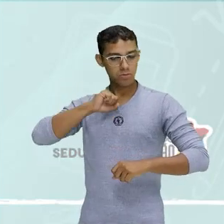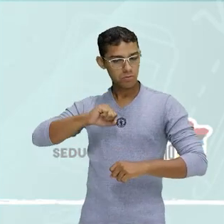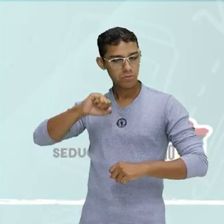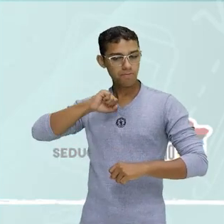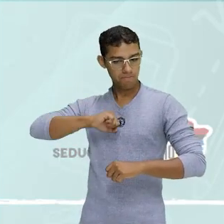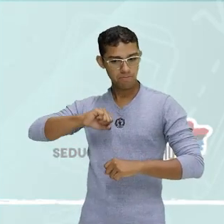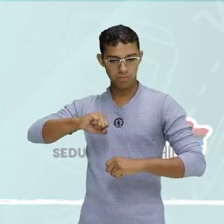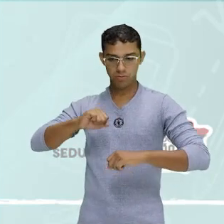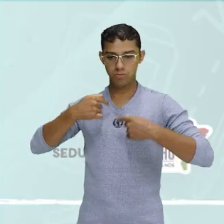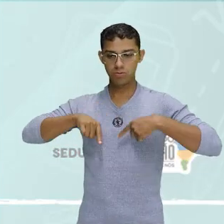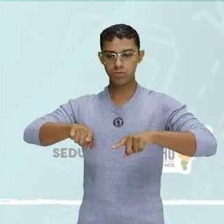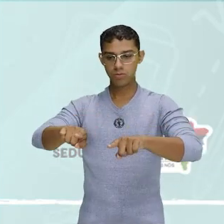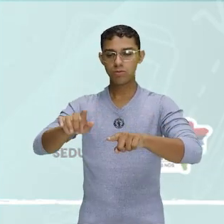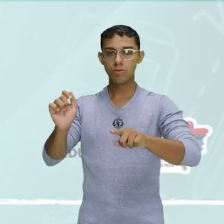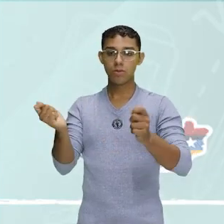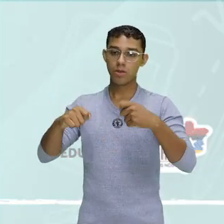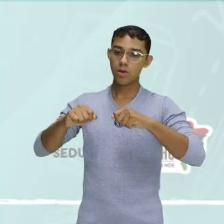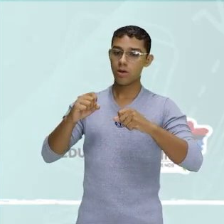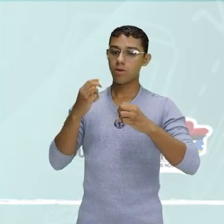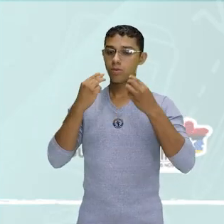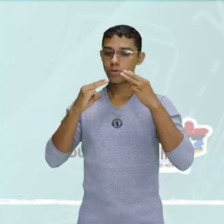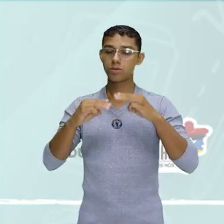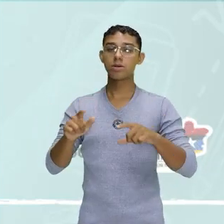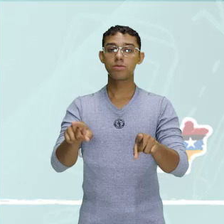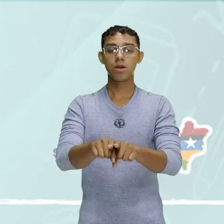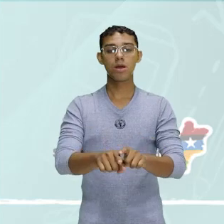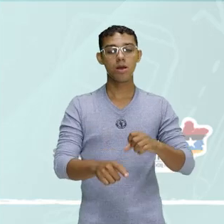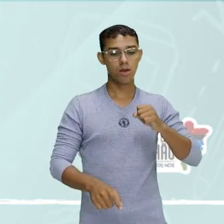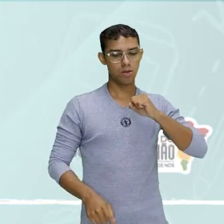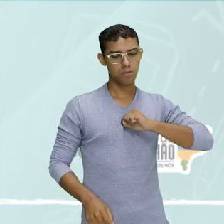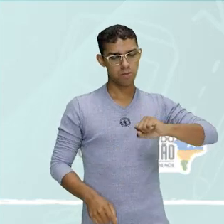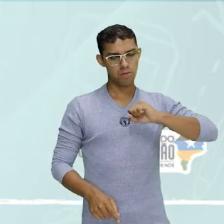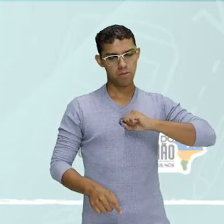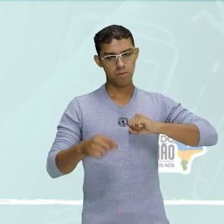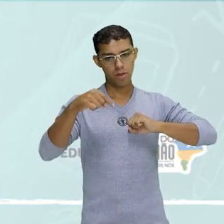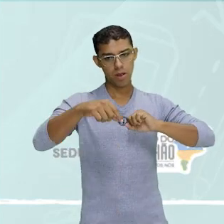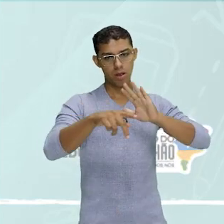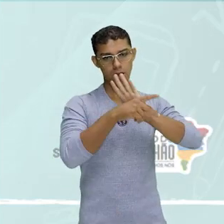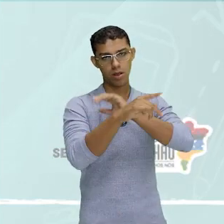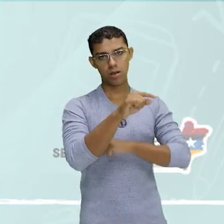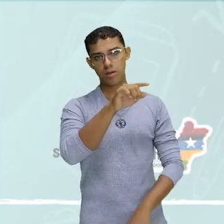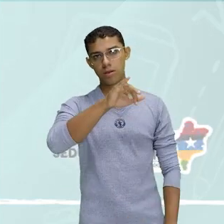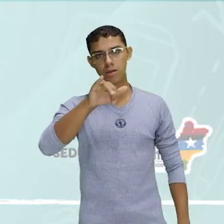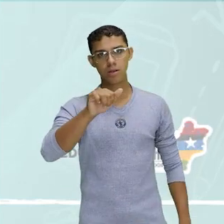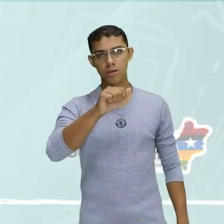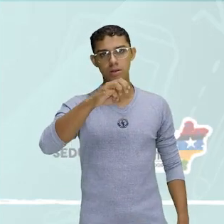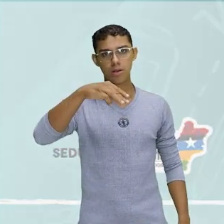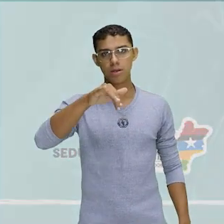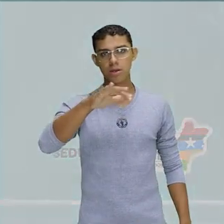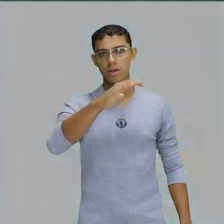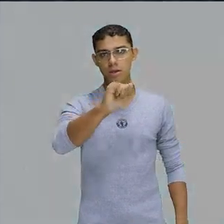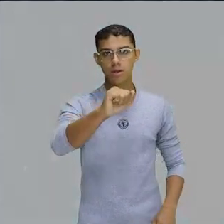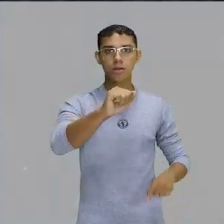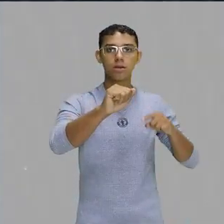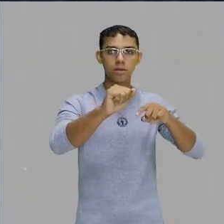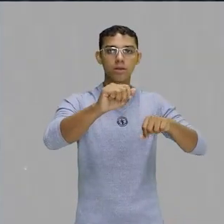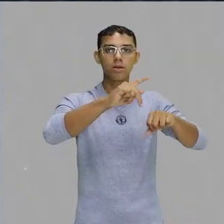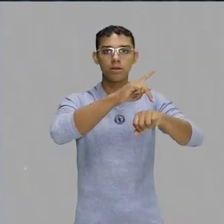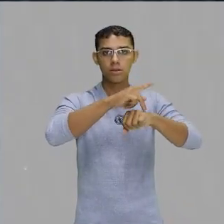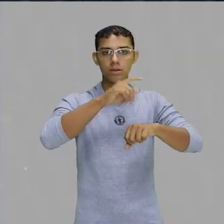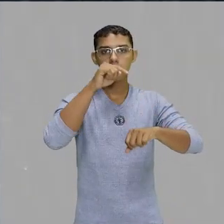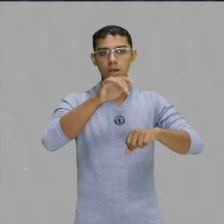e o reggae. O reggae que a gente conhece, tá? O reggae lá da Jamaica, tá? Trap é um outro